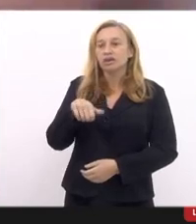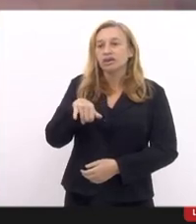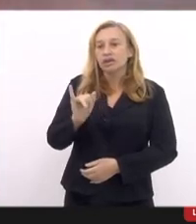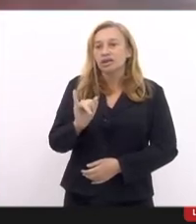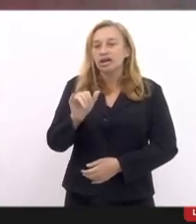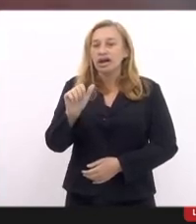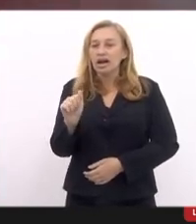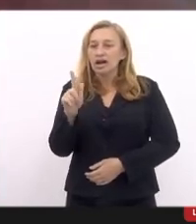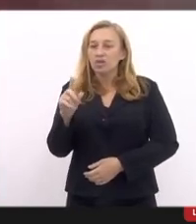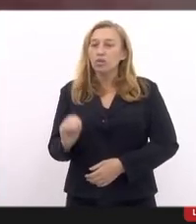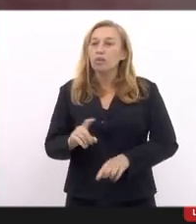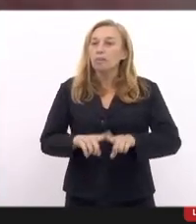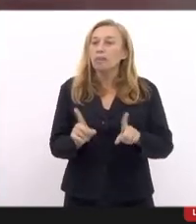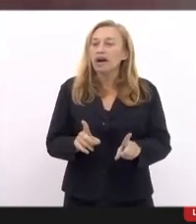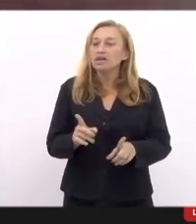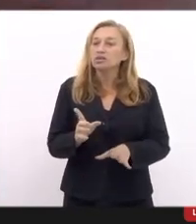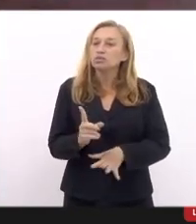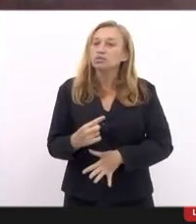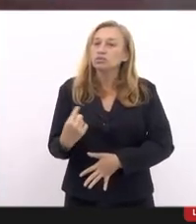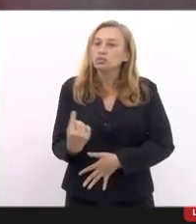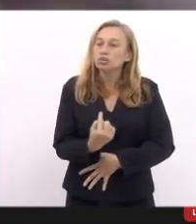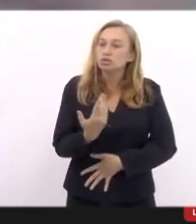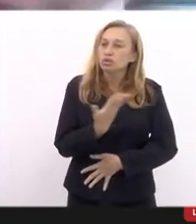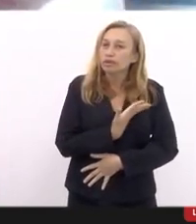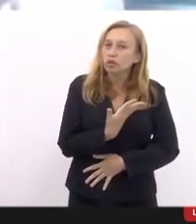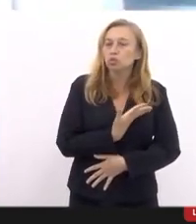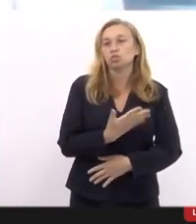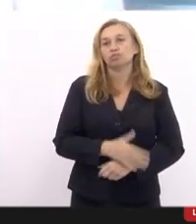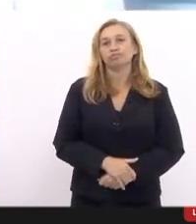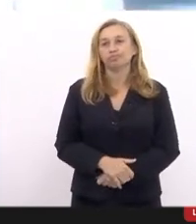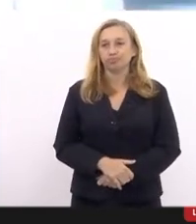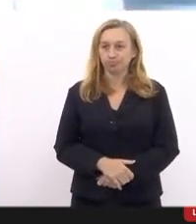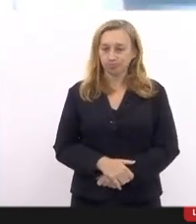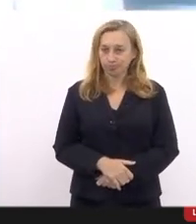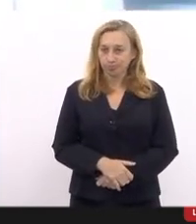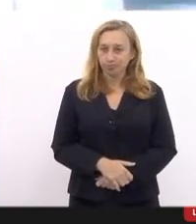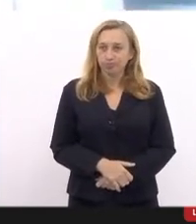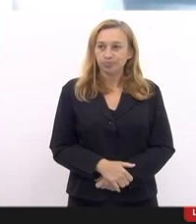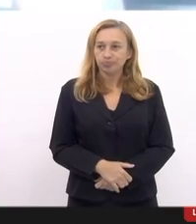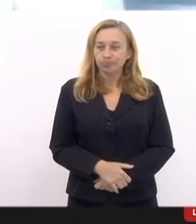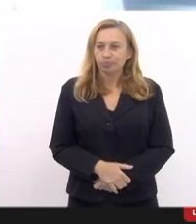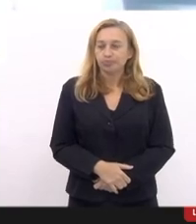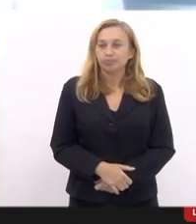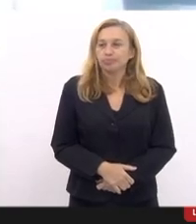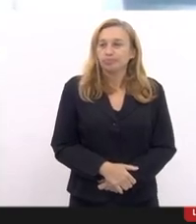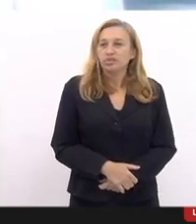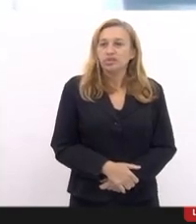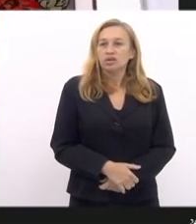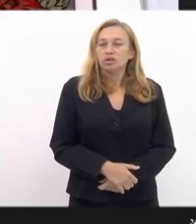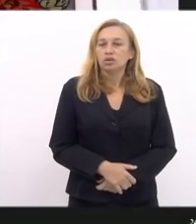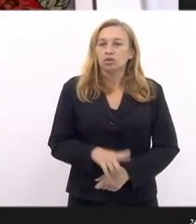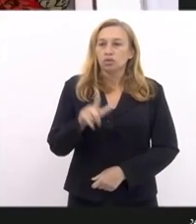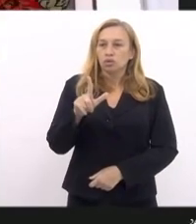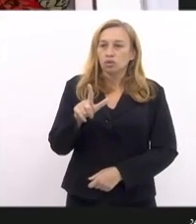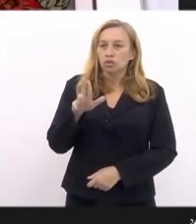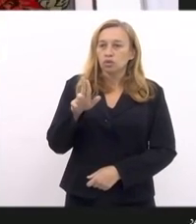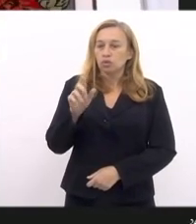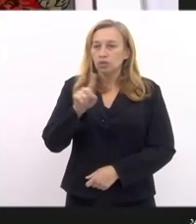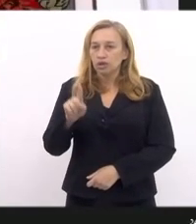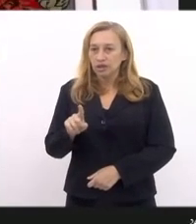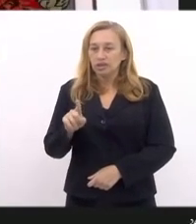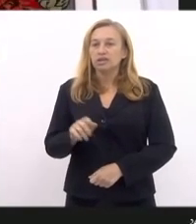há o nosso companheiro da... O Luiz Bacher está aqui também.